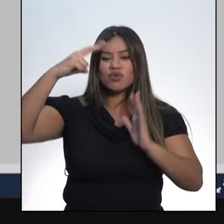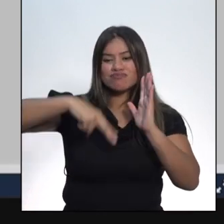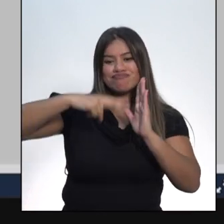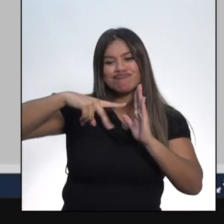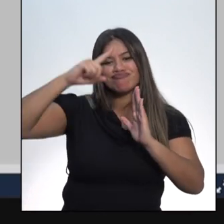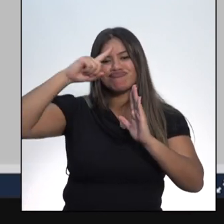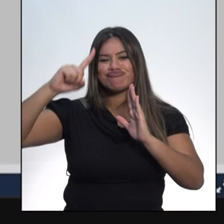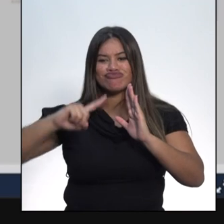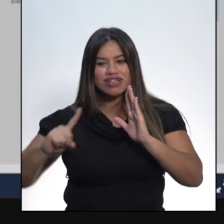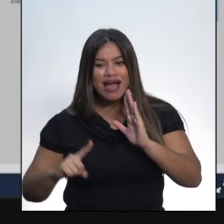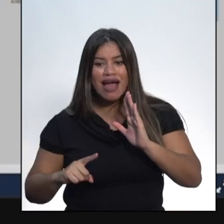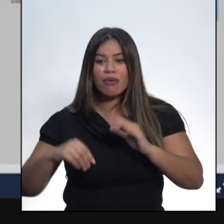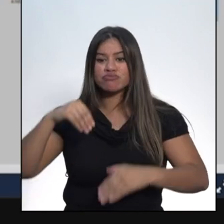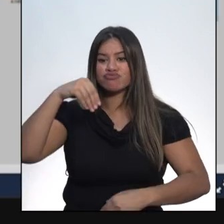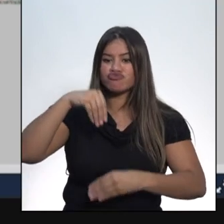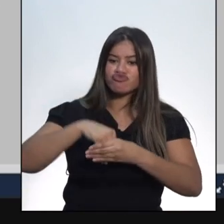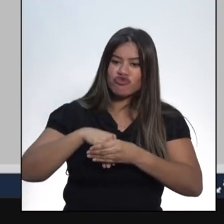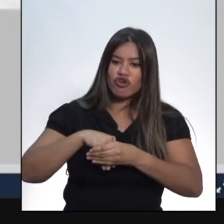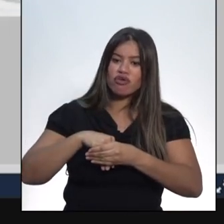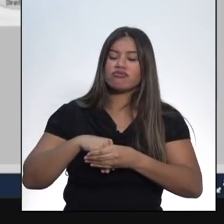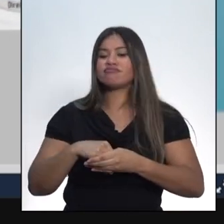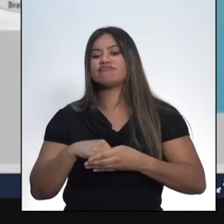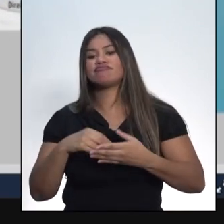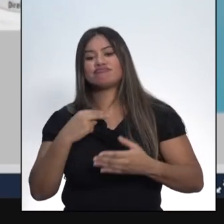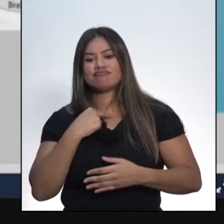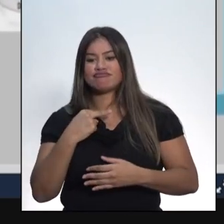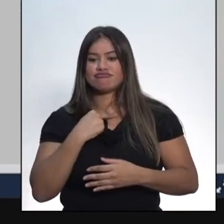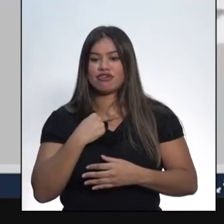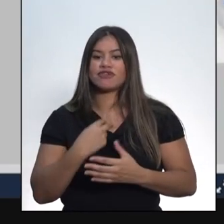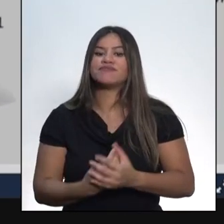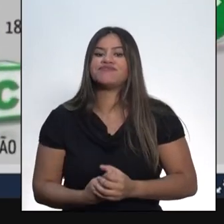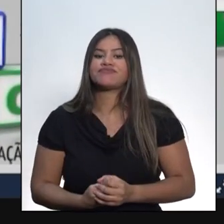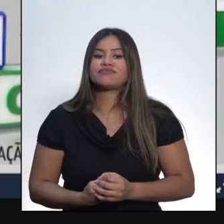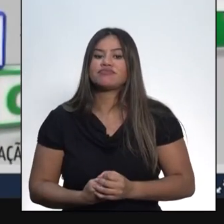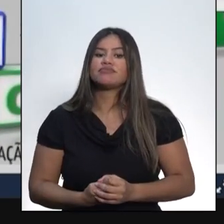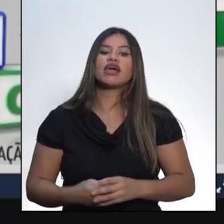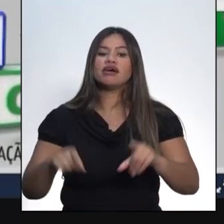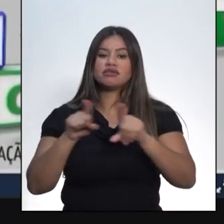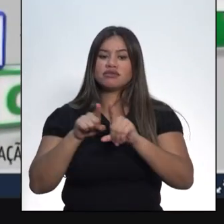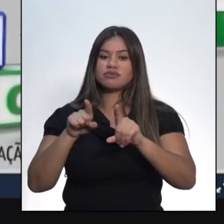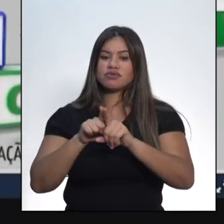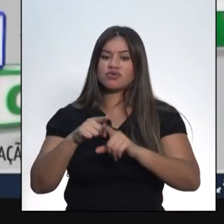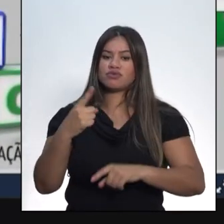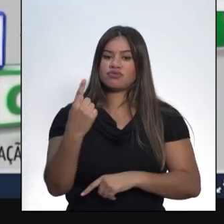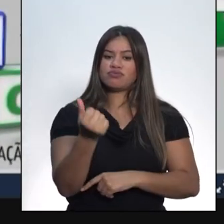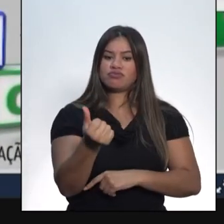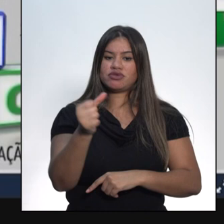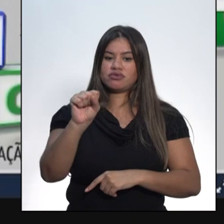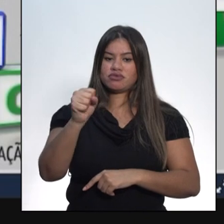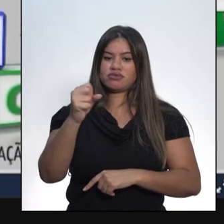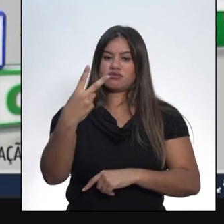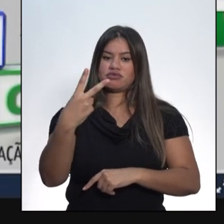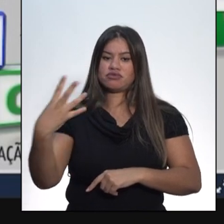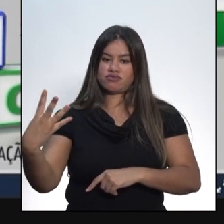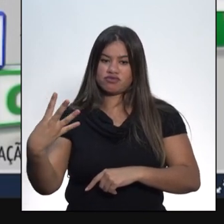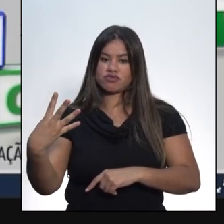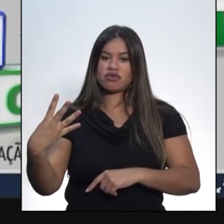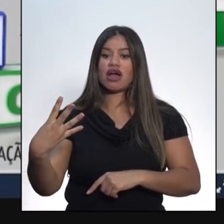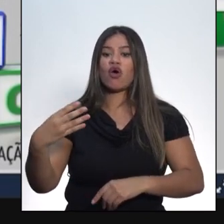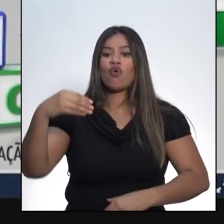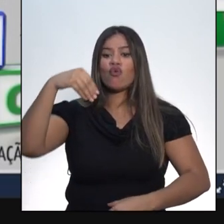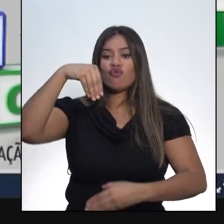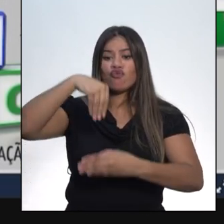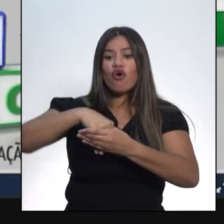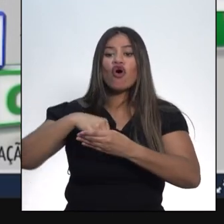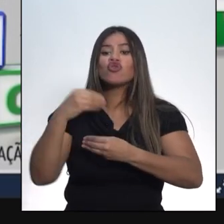Na monarquia, a Constituição de 1824 estabeleceu que o voto seria censitário.